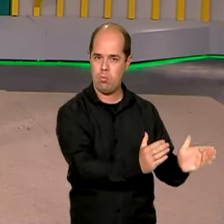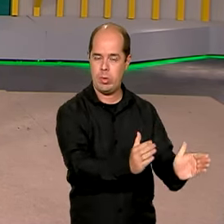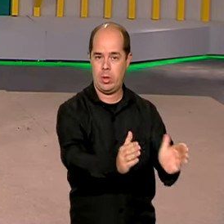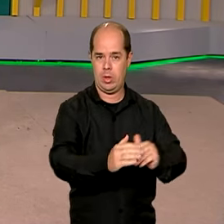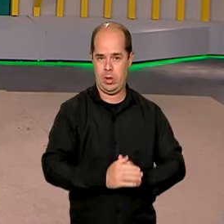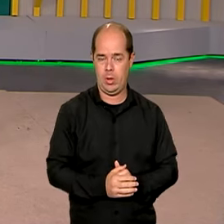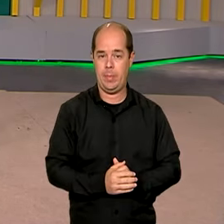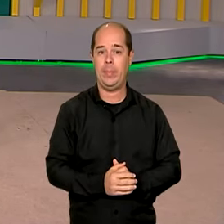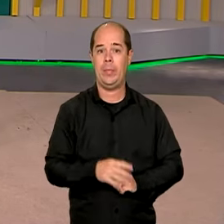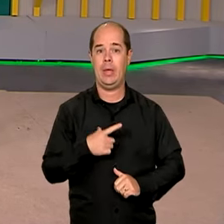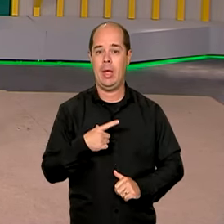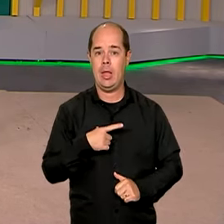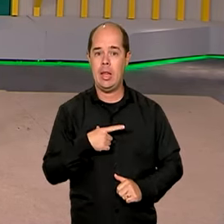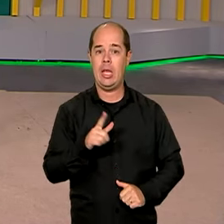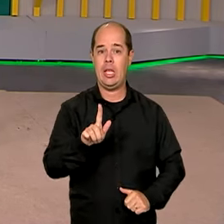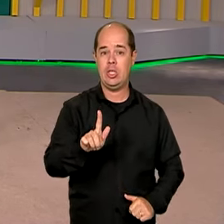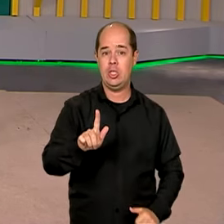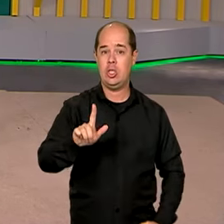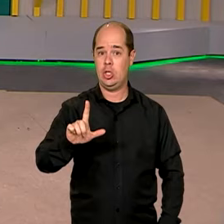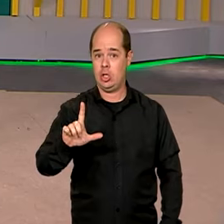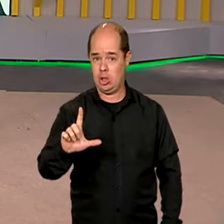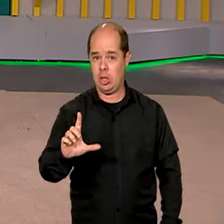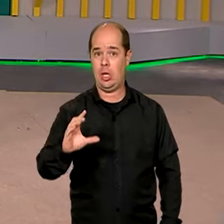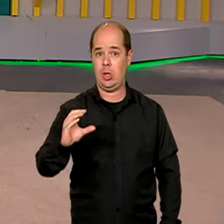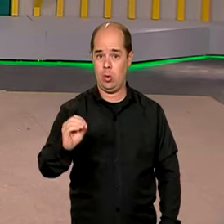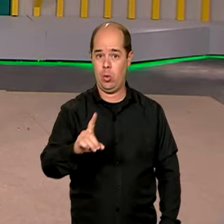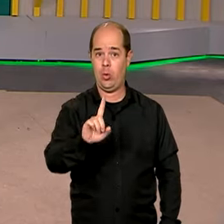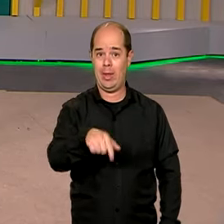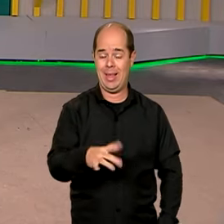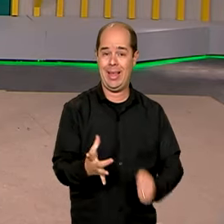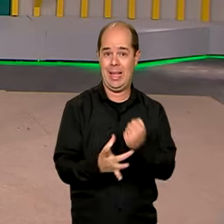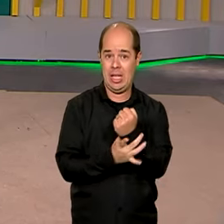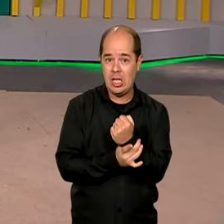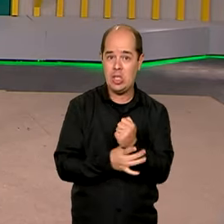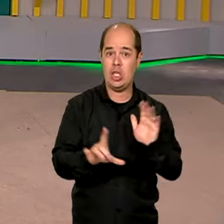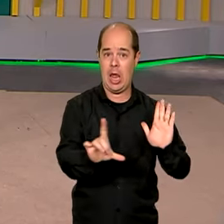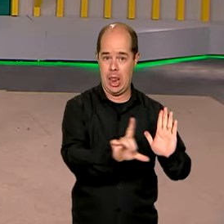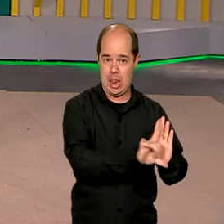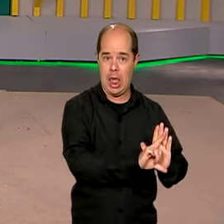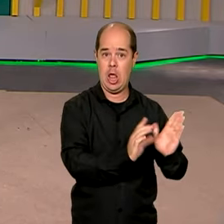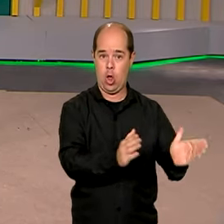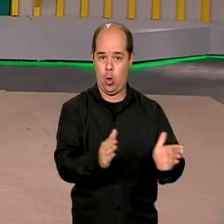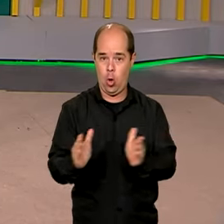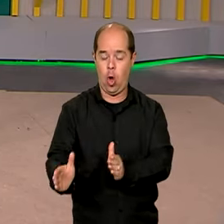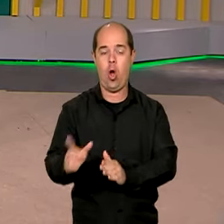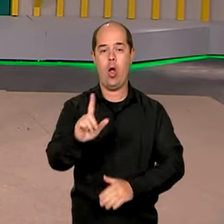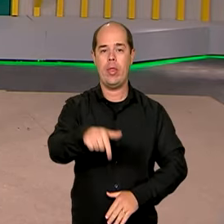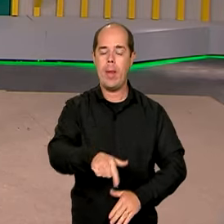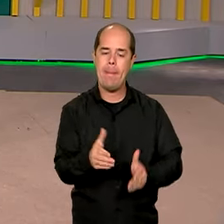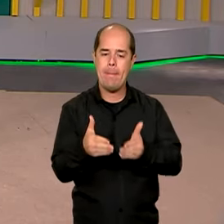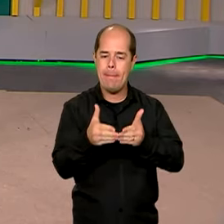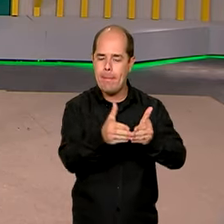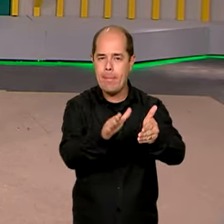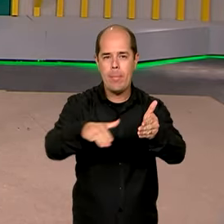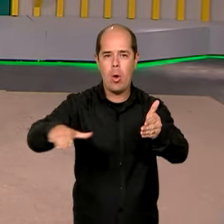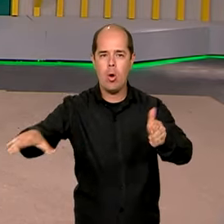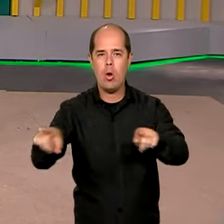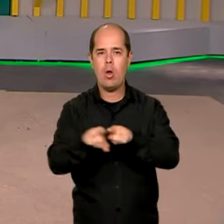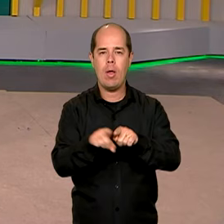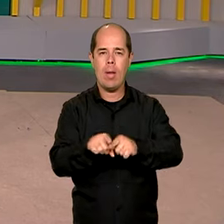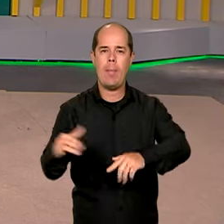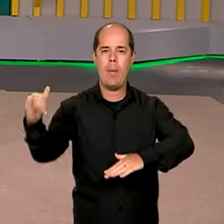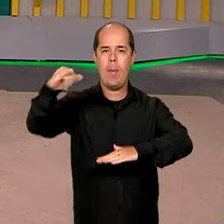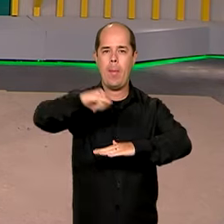operação de garantia da lei da ordem, conhecida como GLO, em portos e aeroportos localizados no Rio de Janeiro e em São Paulo. E o